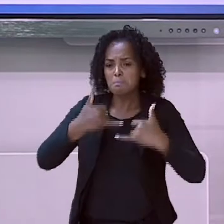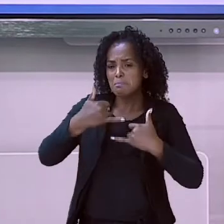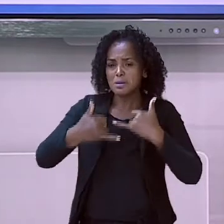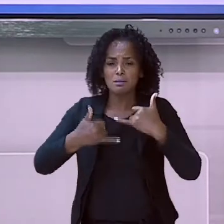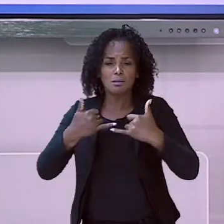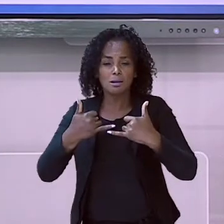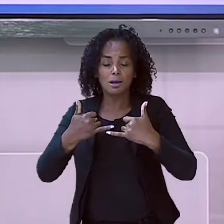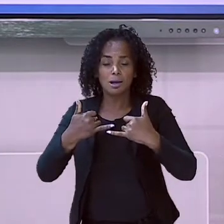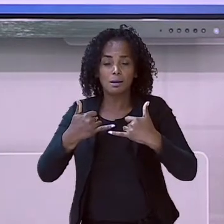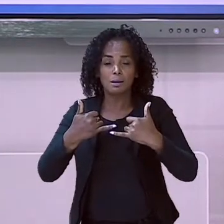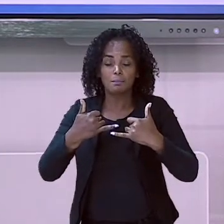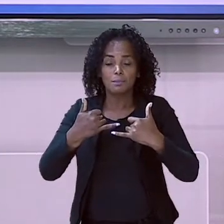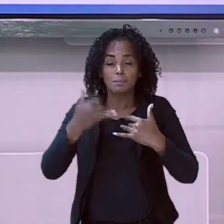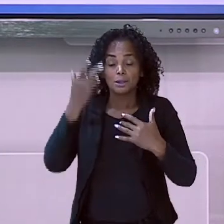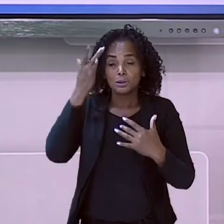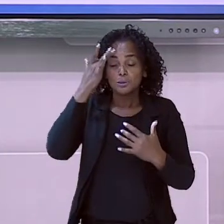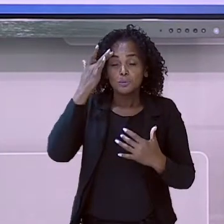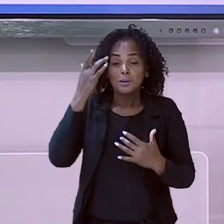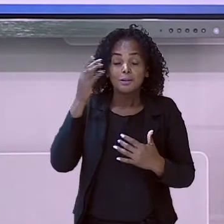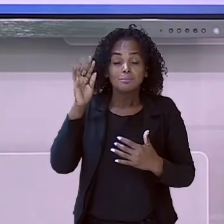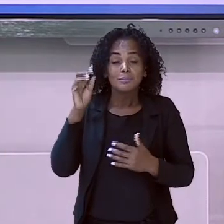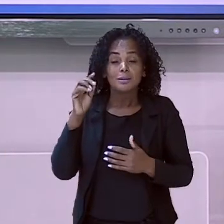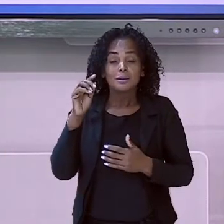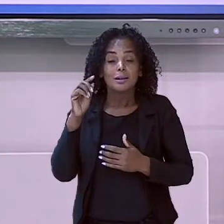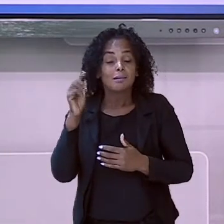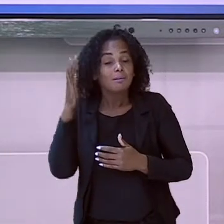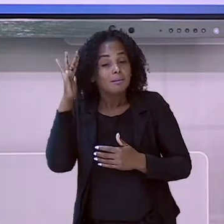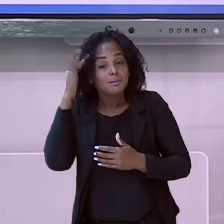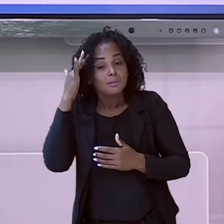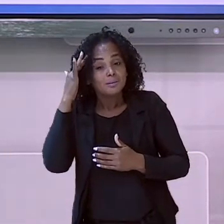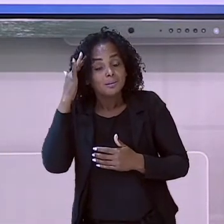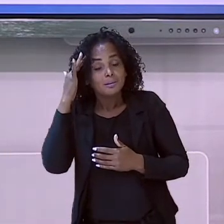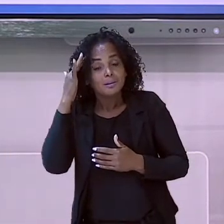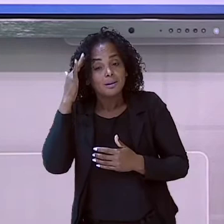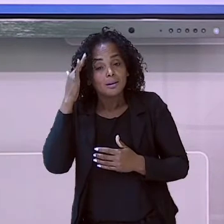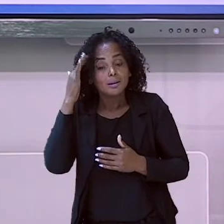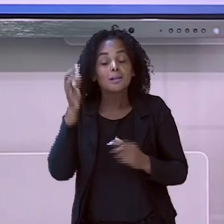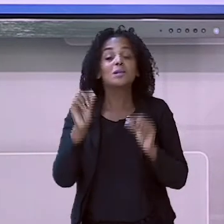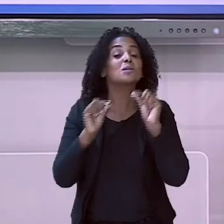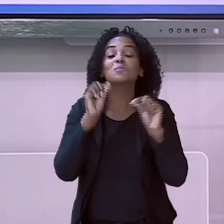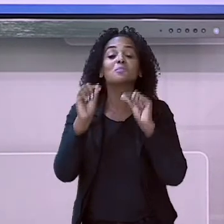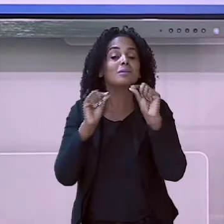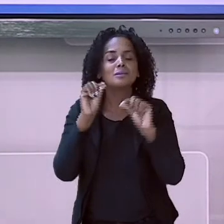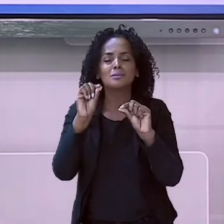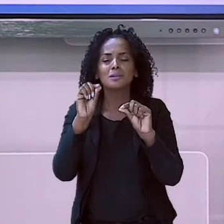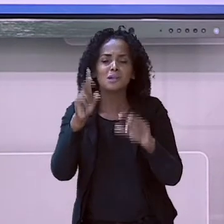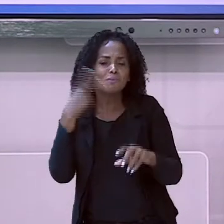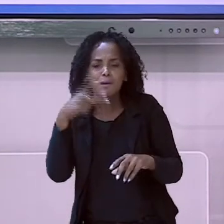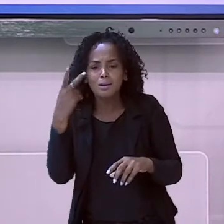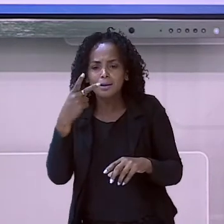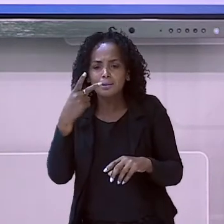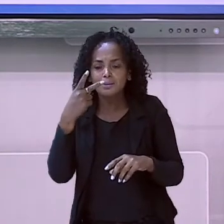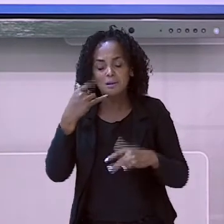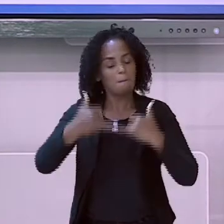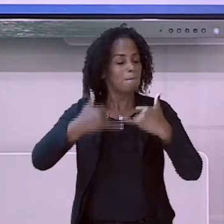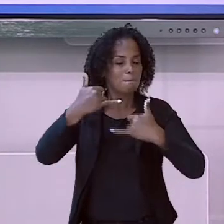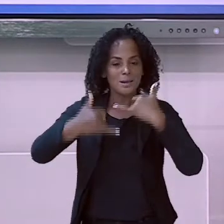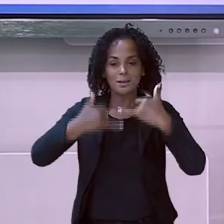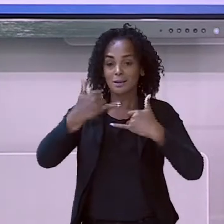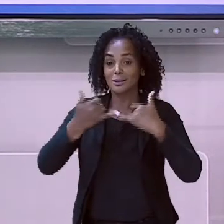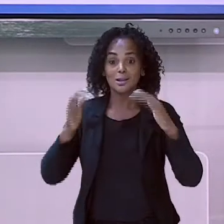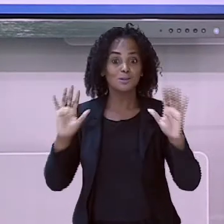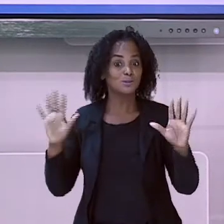pessoas se confundem e quase que dão um nó na língua. E você vai ver que é muito